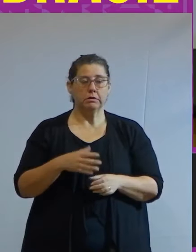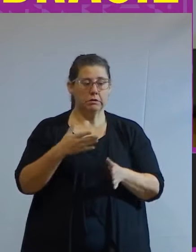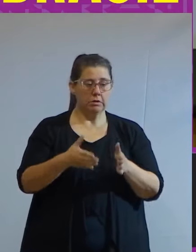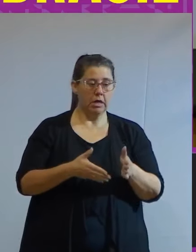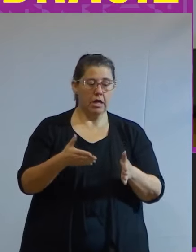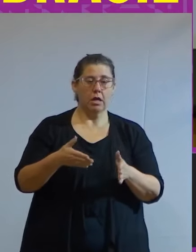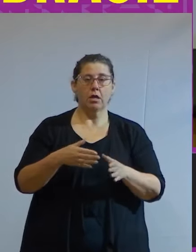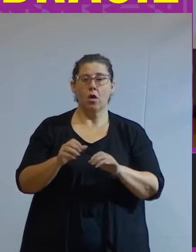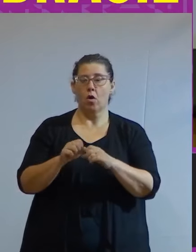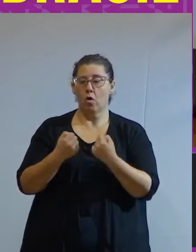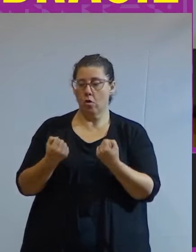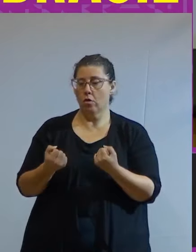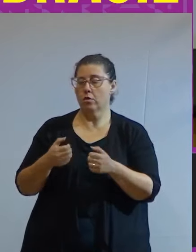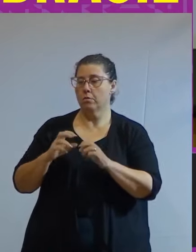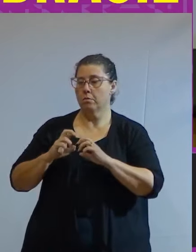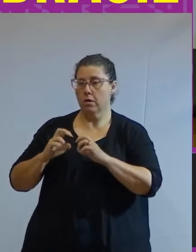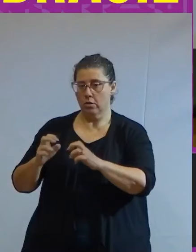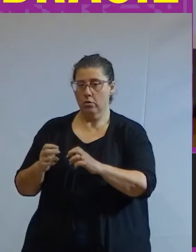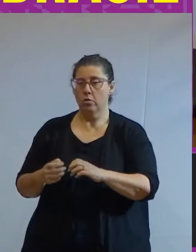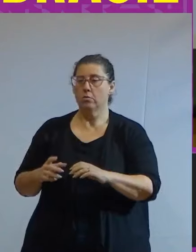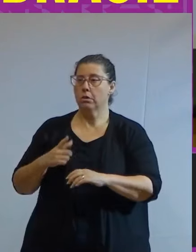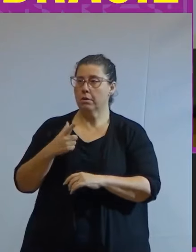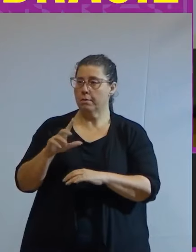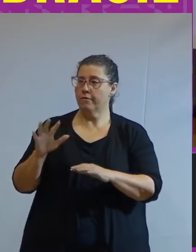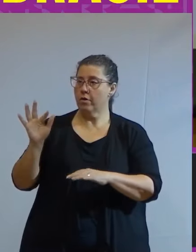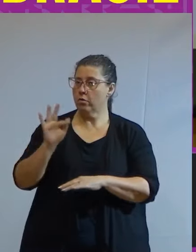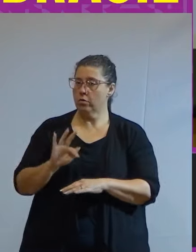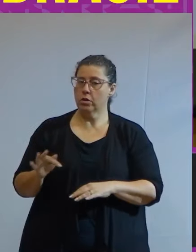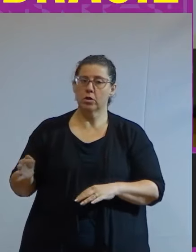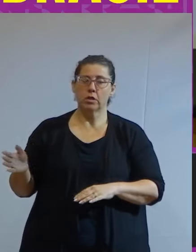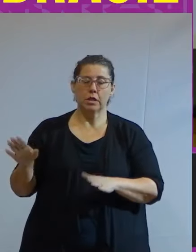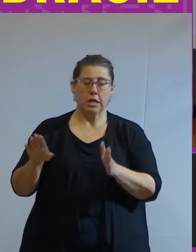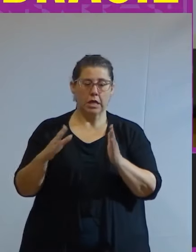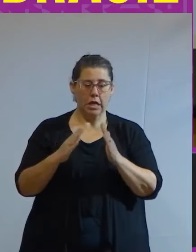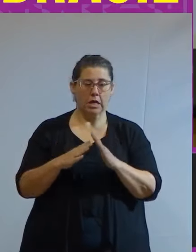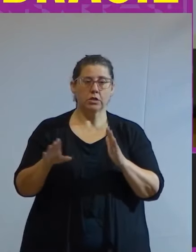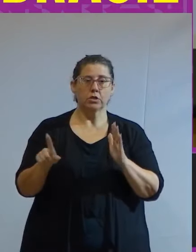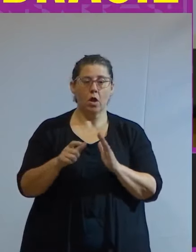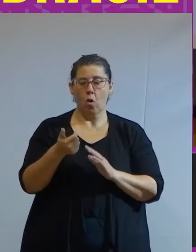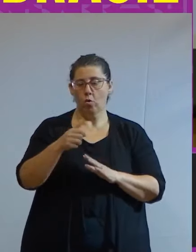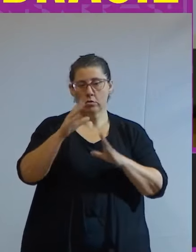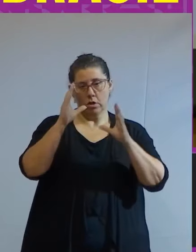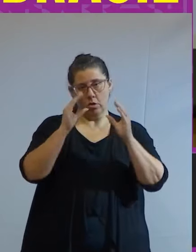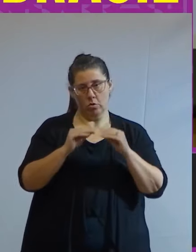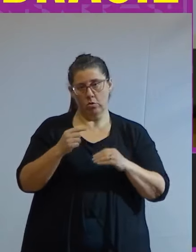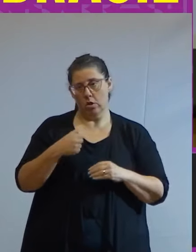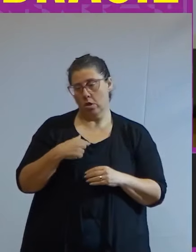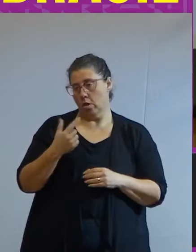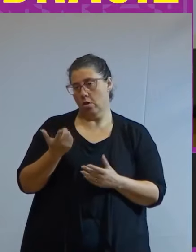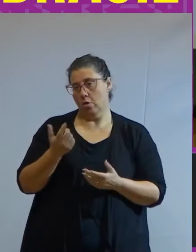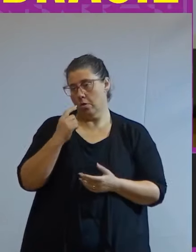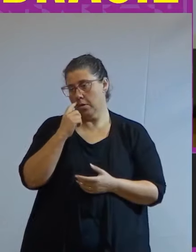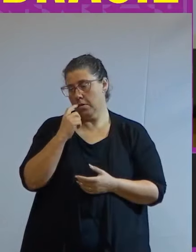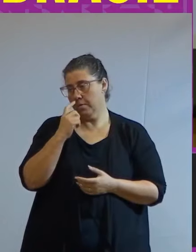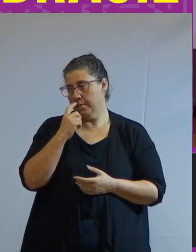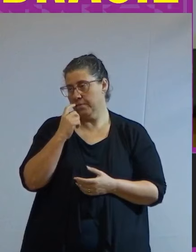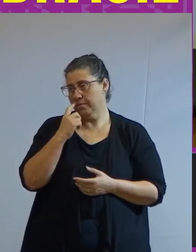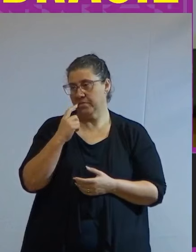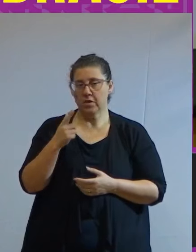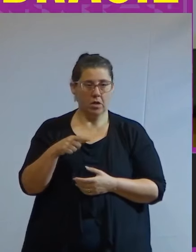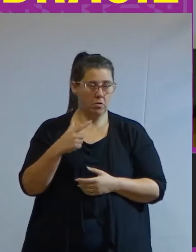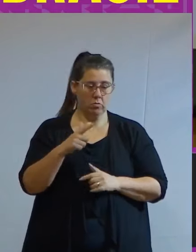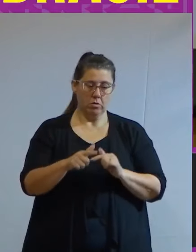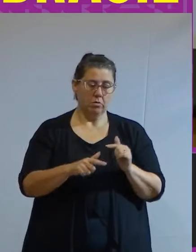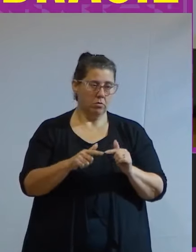chegar na faculdade e chegar em casa onze horas da noite apesar que eu não saí como um de vocês aqui de universidade